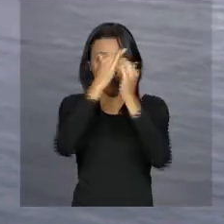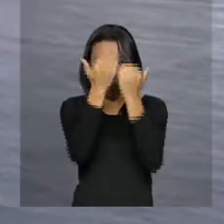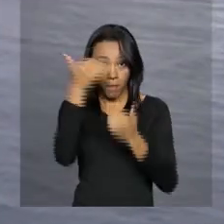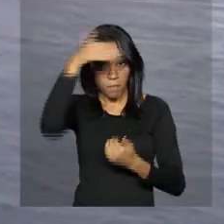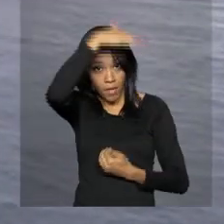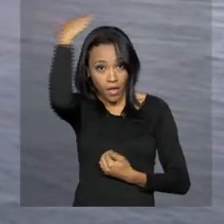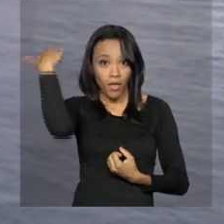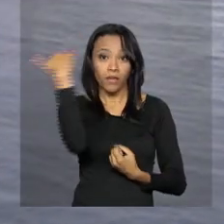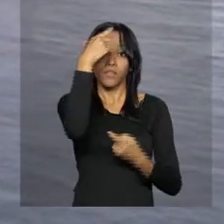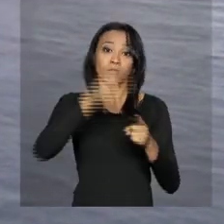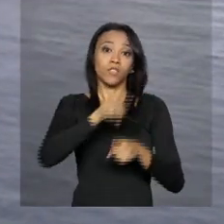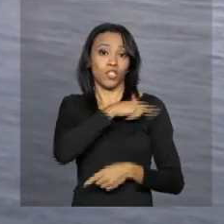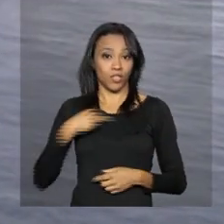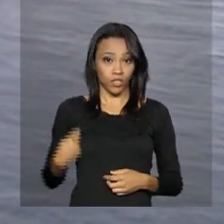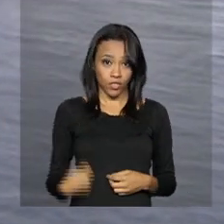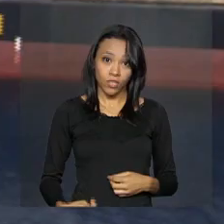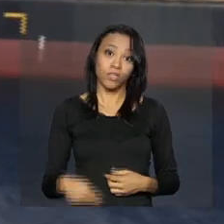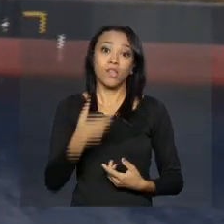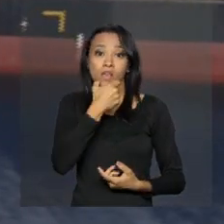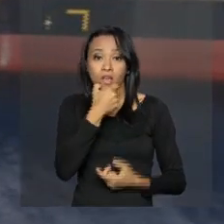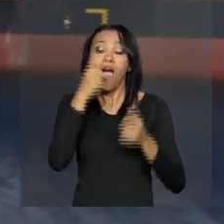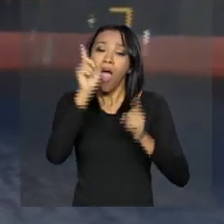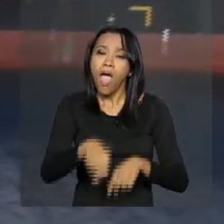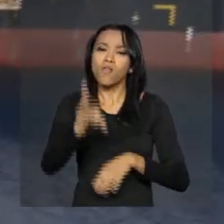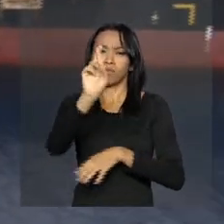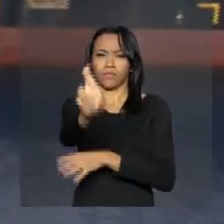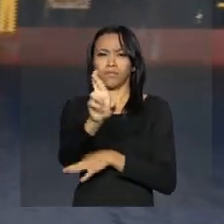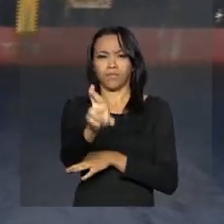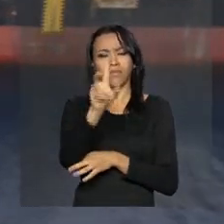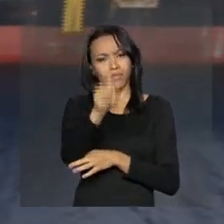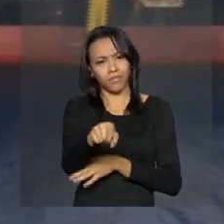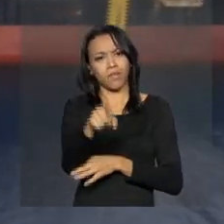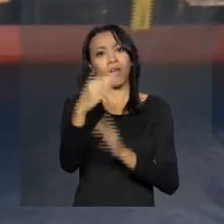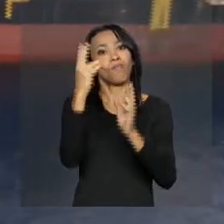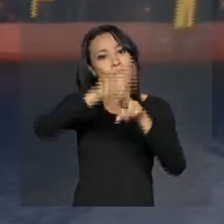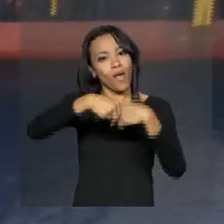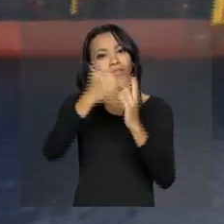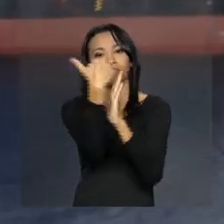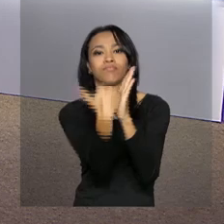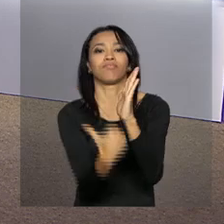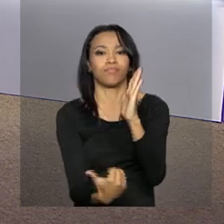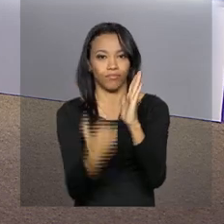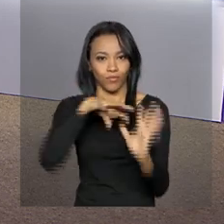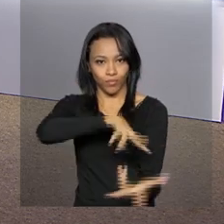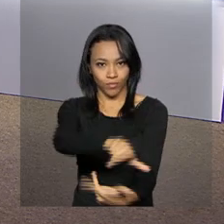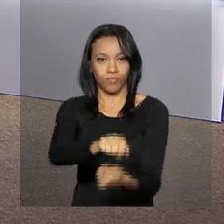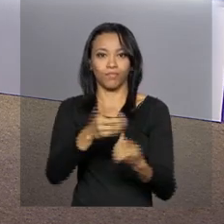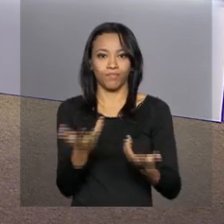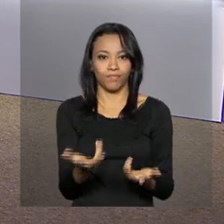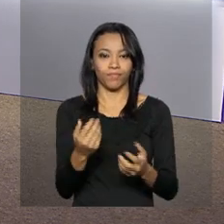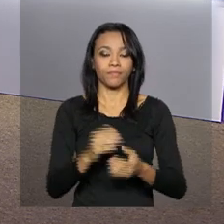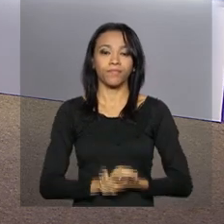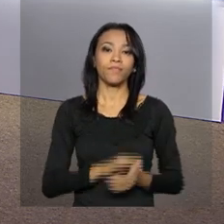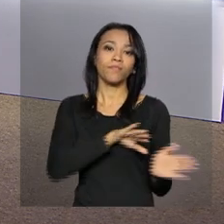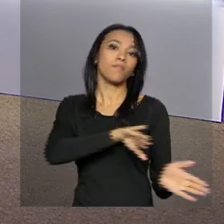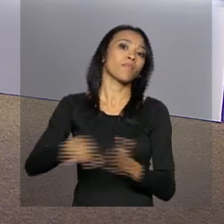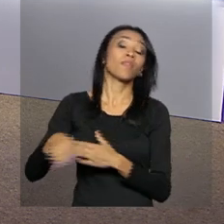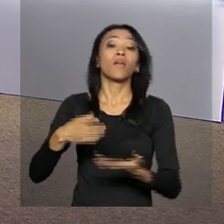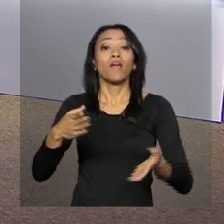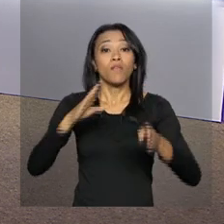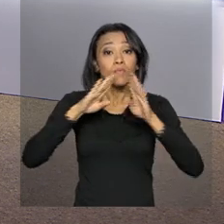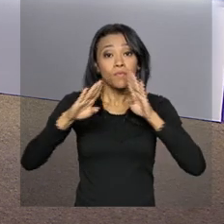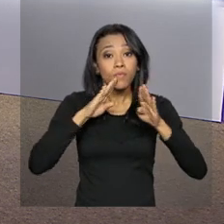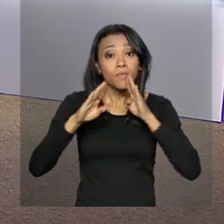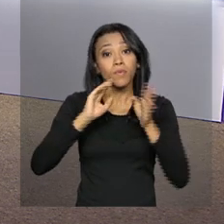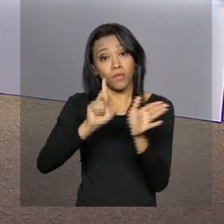Reino Unido e China vão ser os maiores responsáveis pela queda da produção global. Pelas redes sociais, a